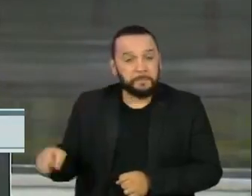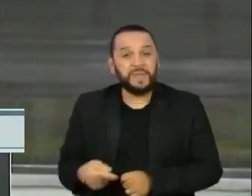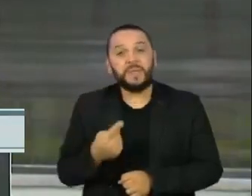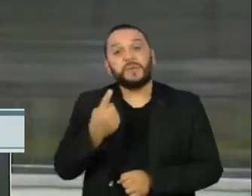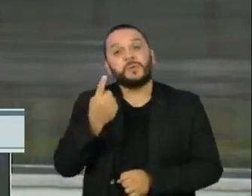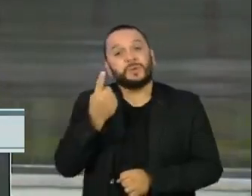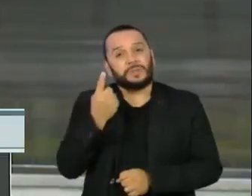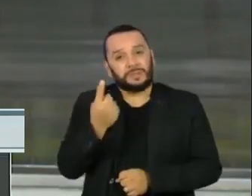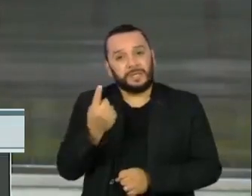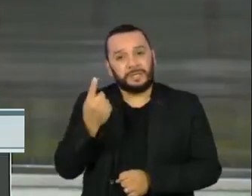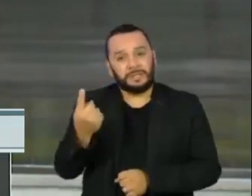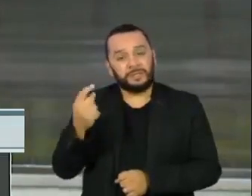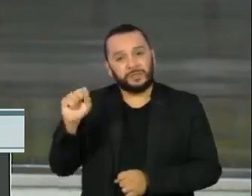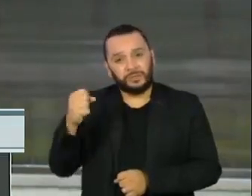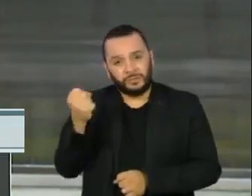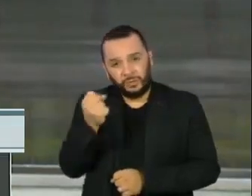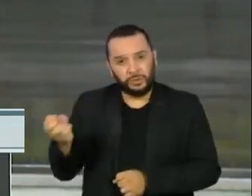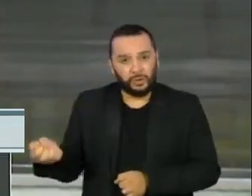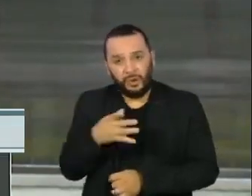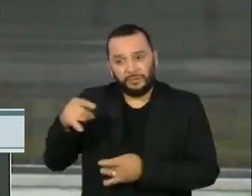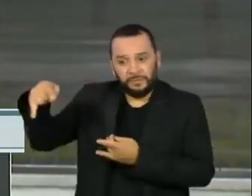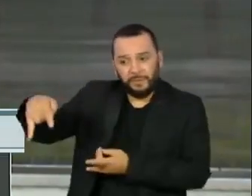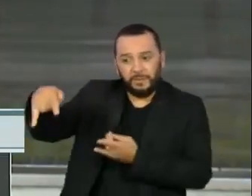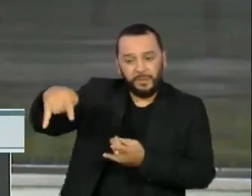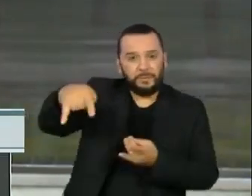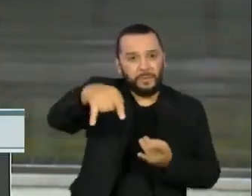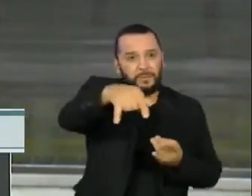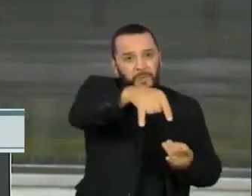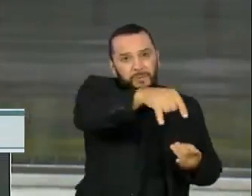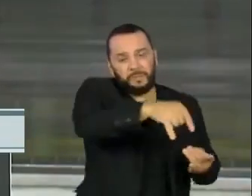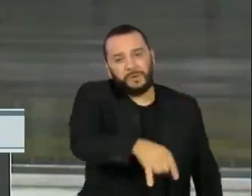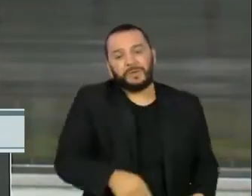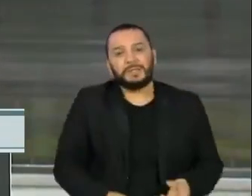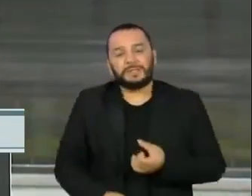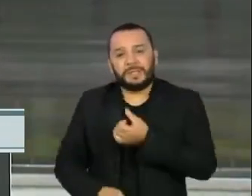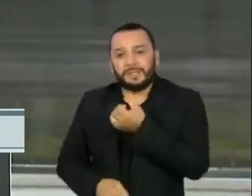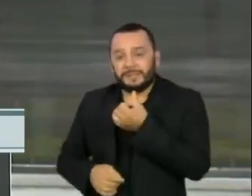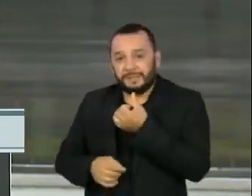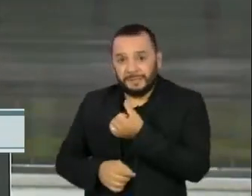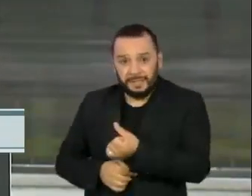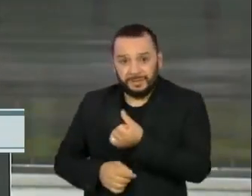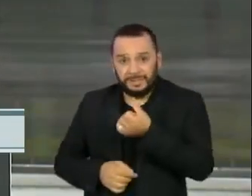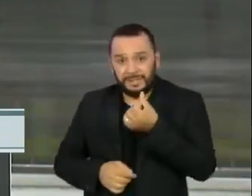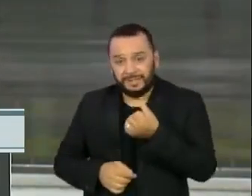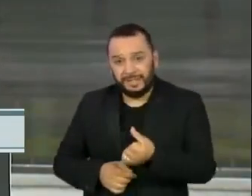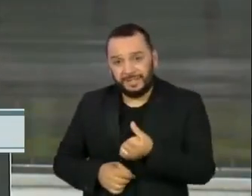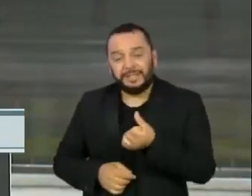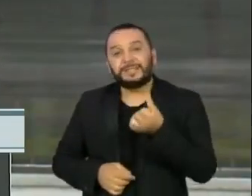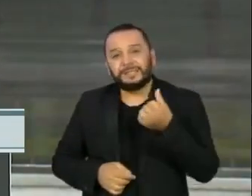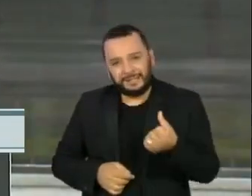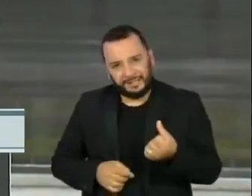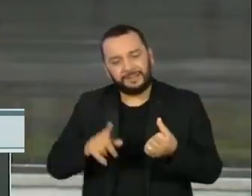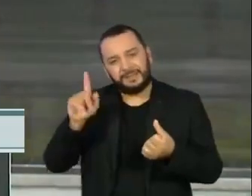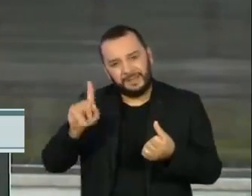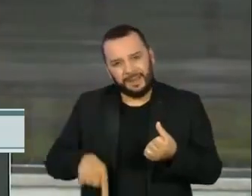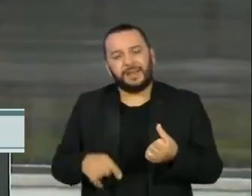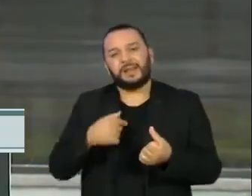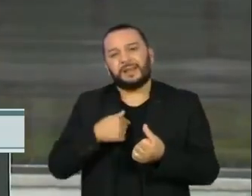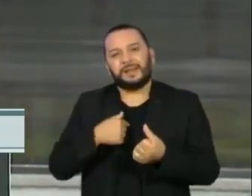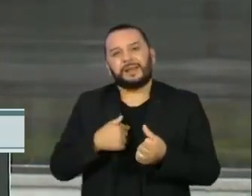sendo 676 leitos de UTI. Em duas semanas, São Paulo